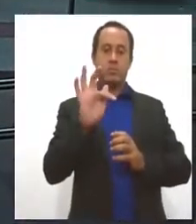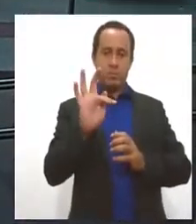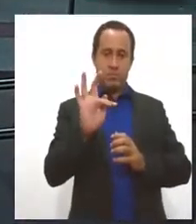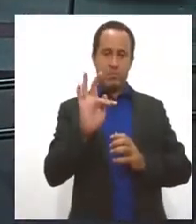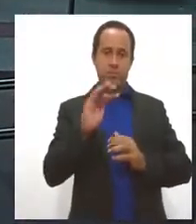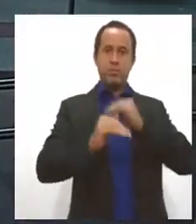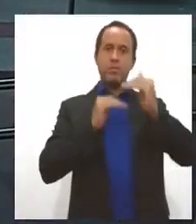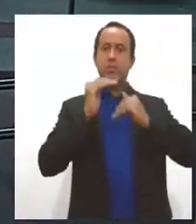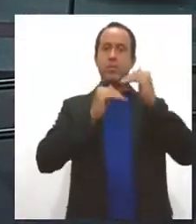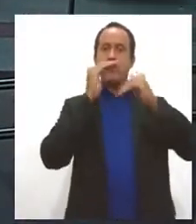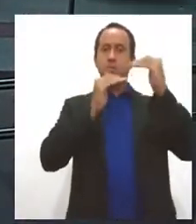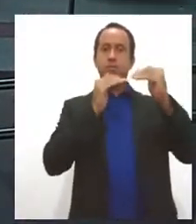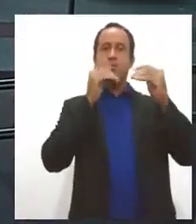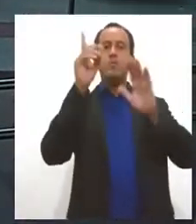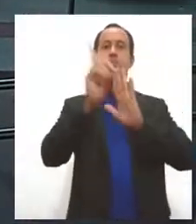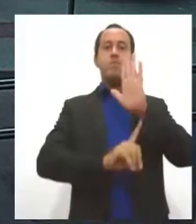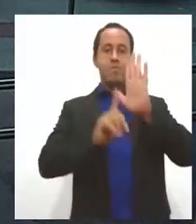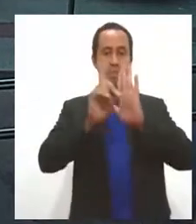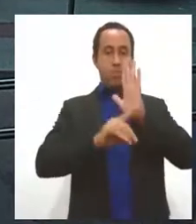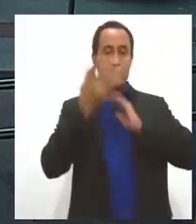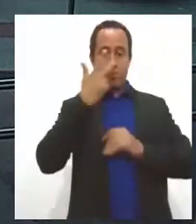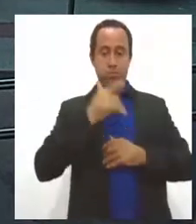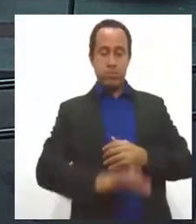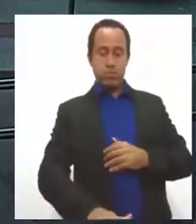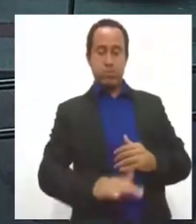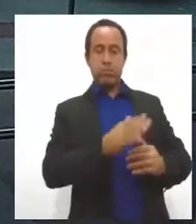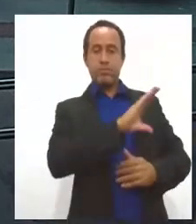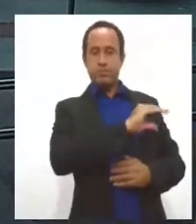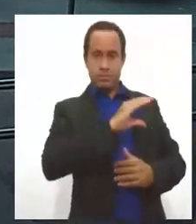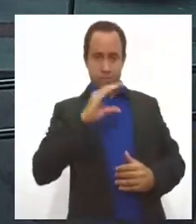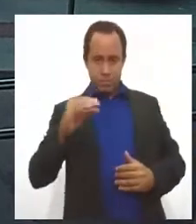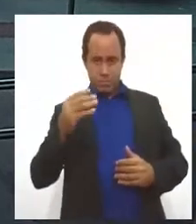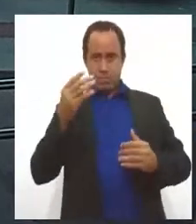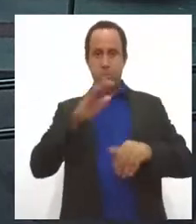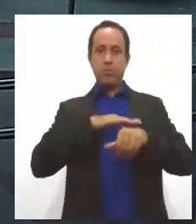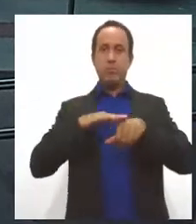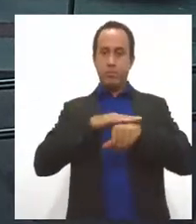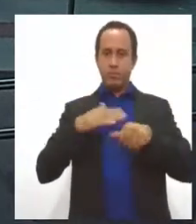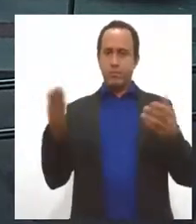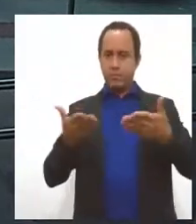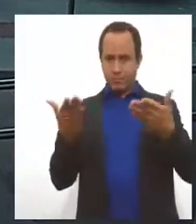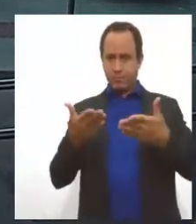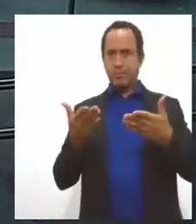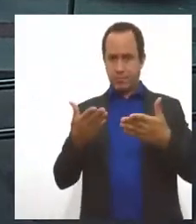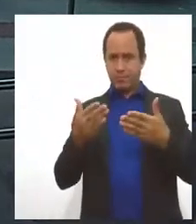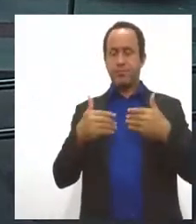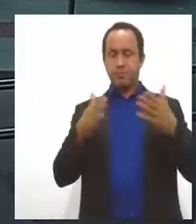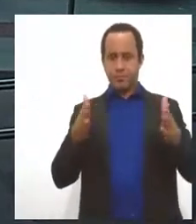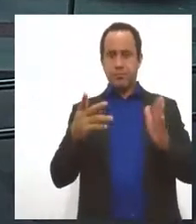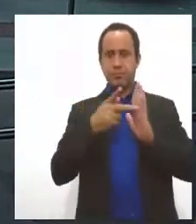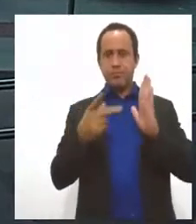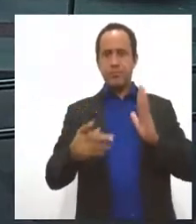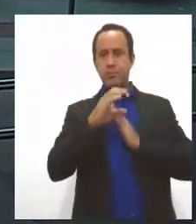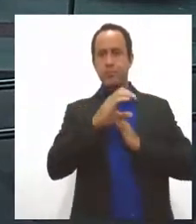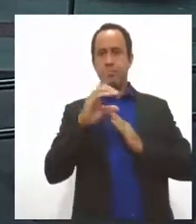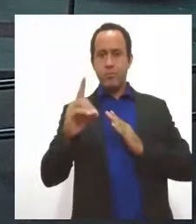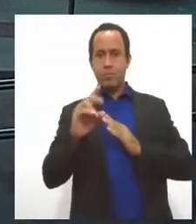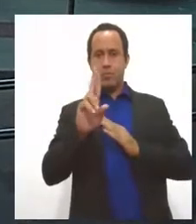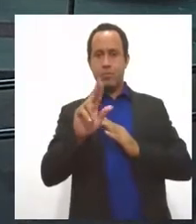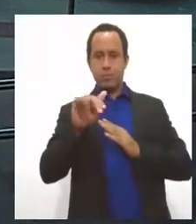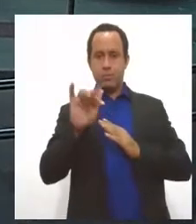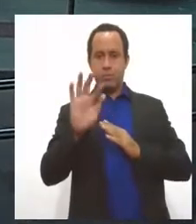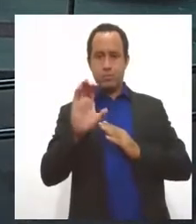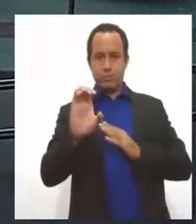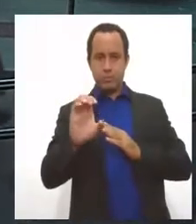na garantia dos direitos de crianças e adolescentes. Quem conversa com a gente agora sobre a iniciativa é a coordenadora do Unicef em